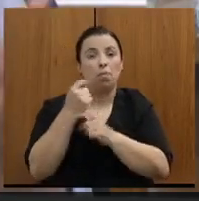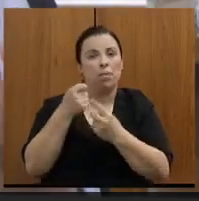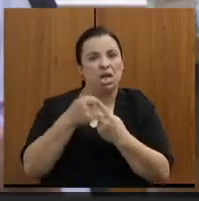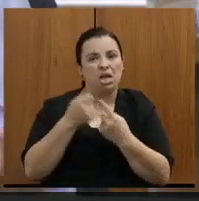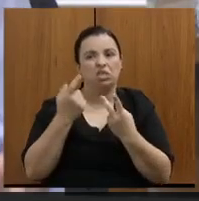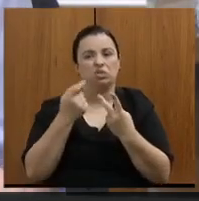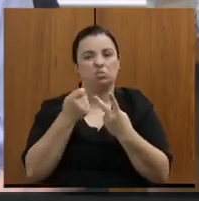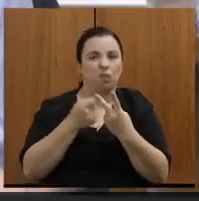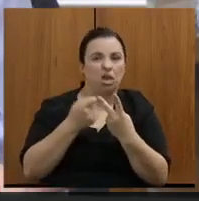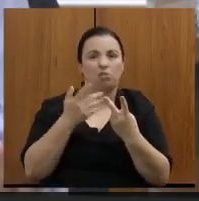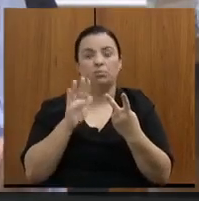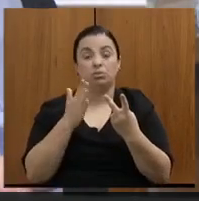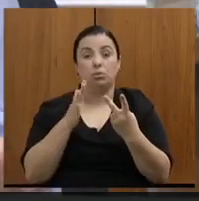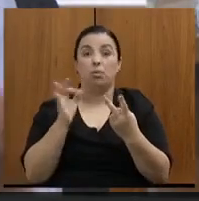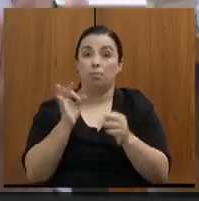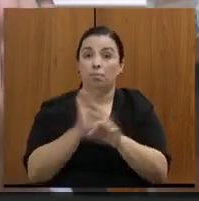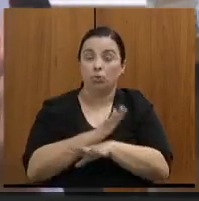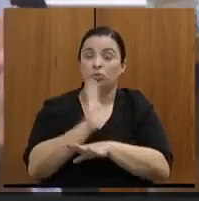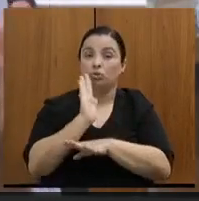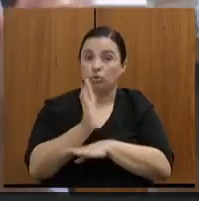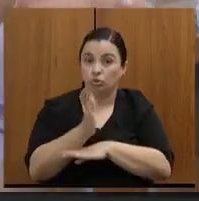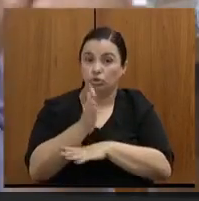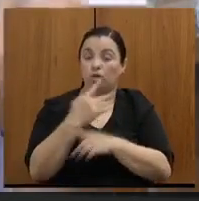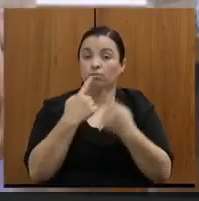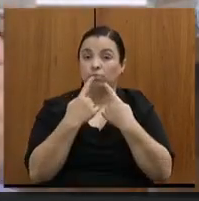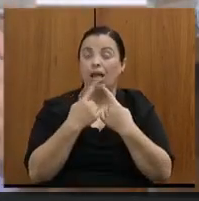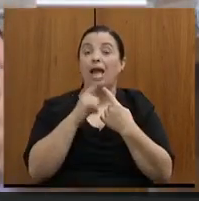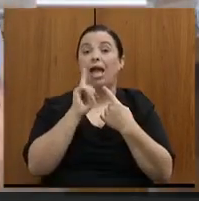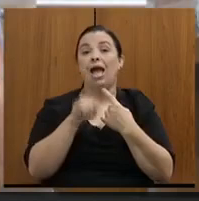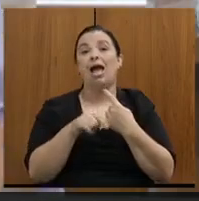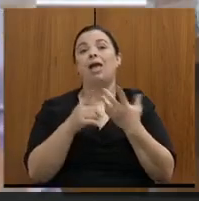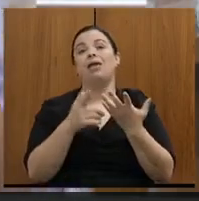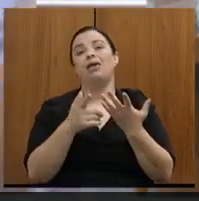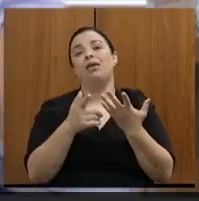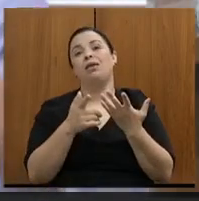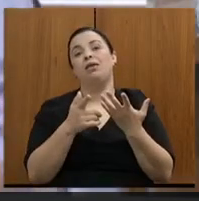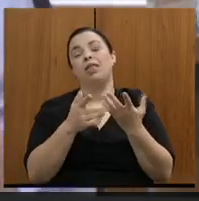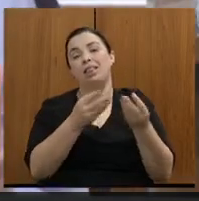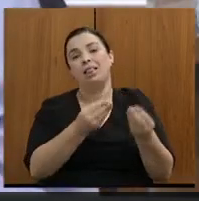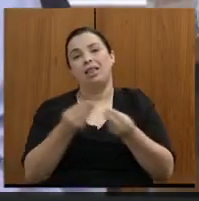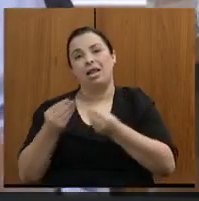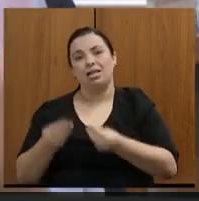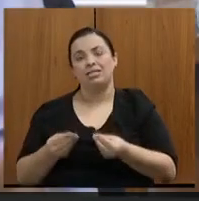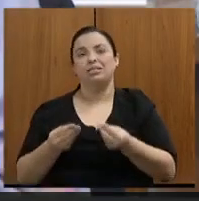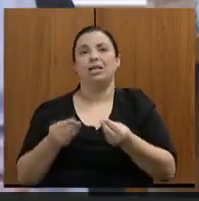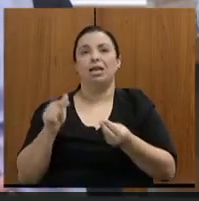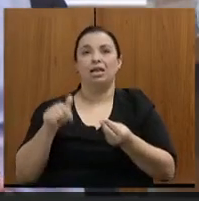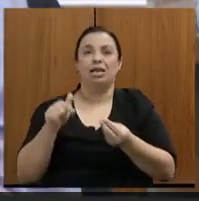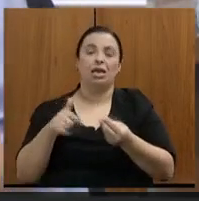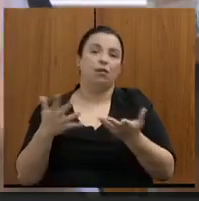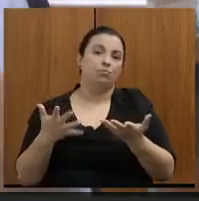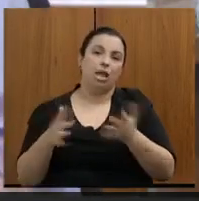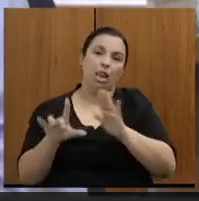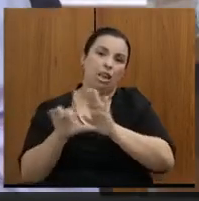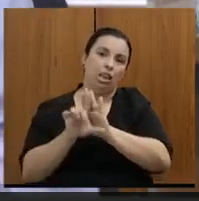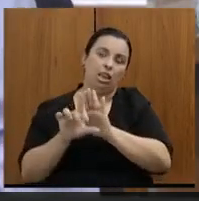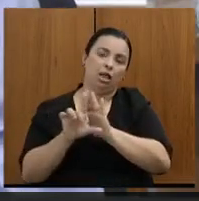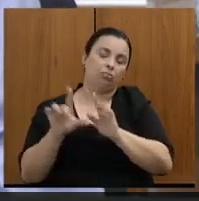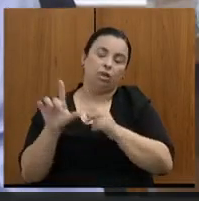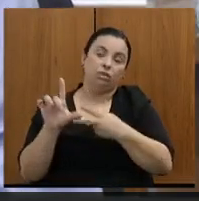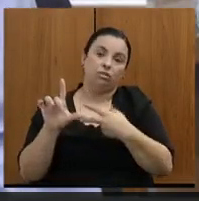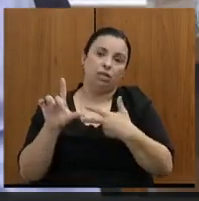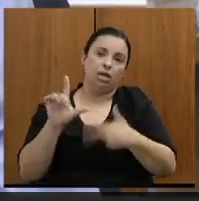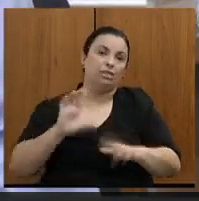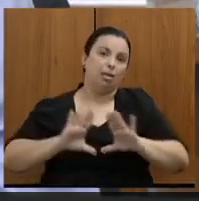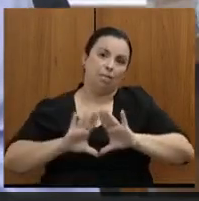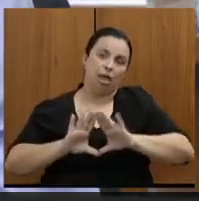nós possamos trazer, então, esse projeto para a casa. E aí, obviamente, a Casa Soberana vai definir quais são os